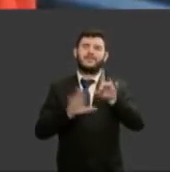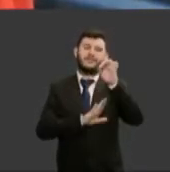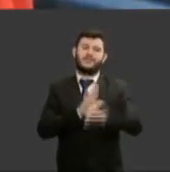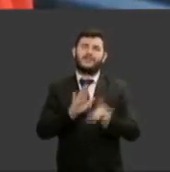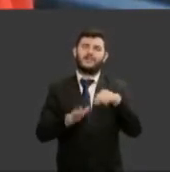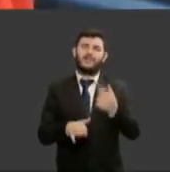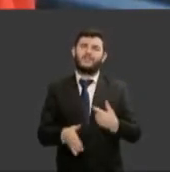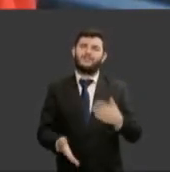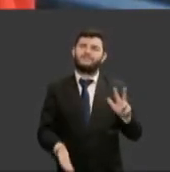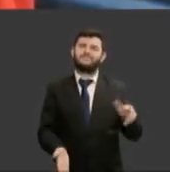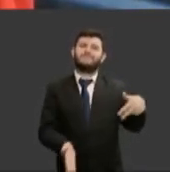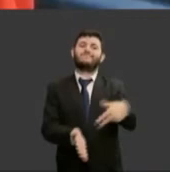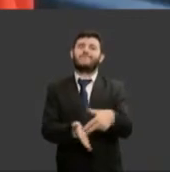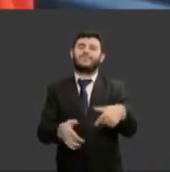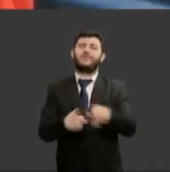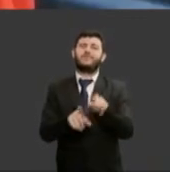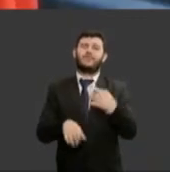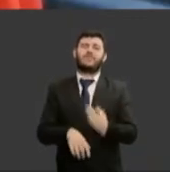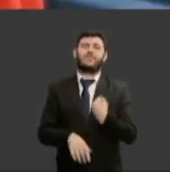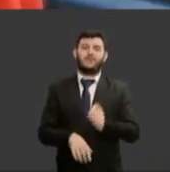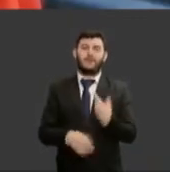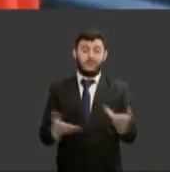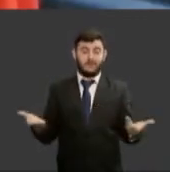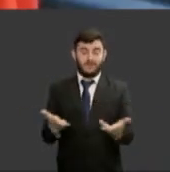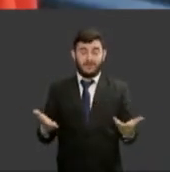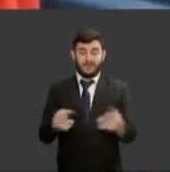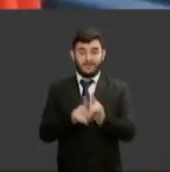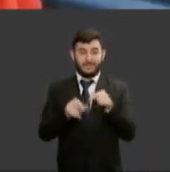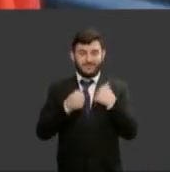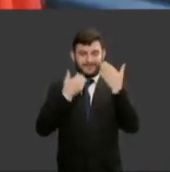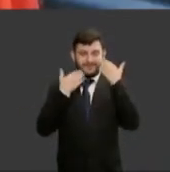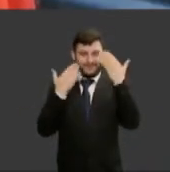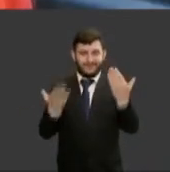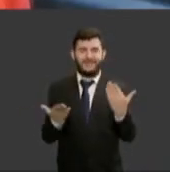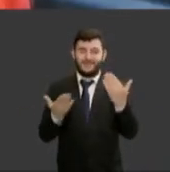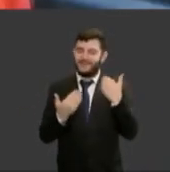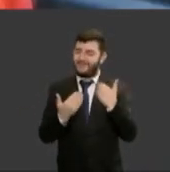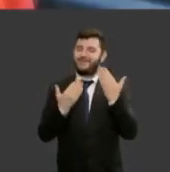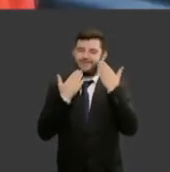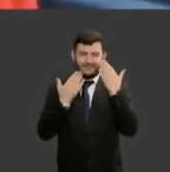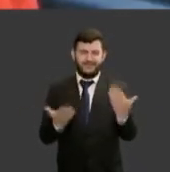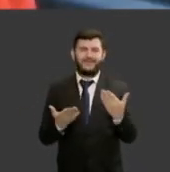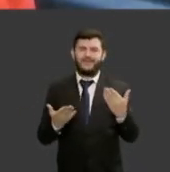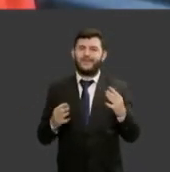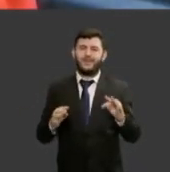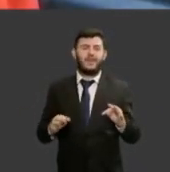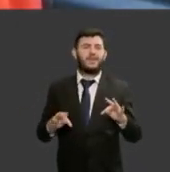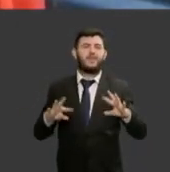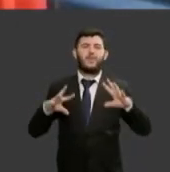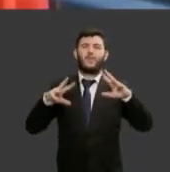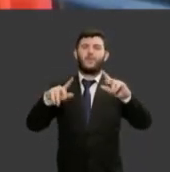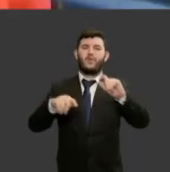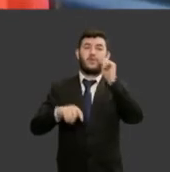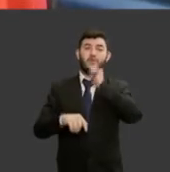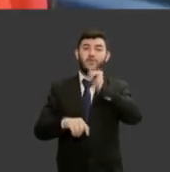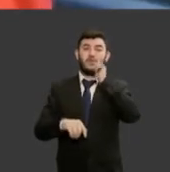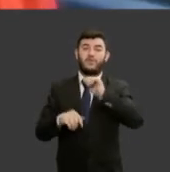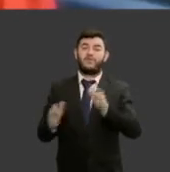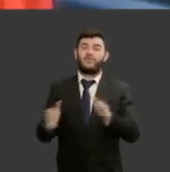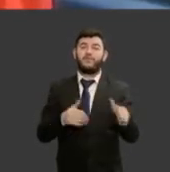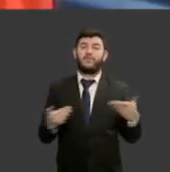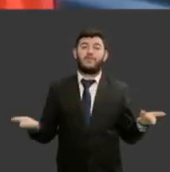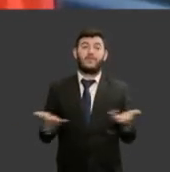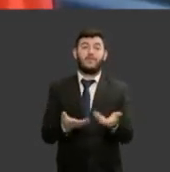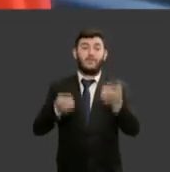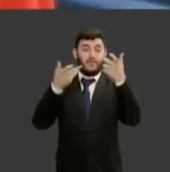que nós estamos e portanto a minha gratidão o meu muito obrigada a todas essas mulheres mas hoje também é um dia que eu sempre digo de